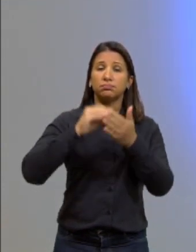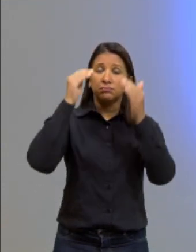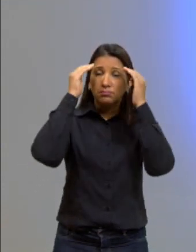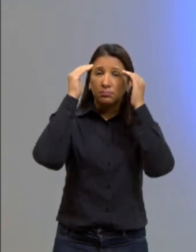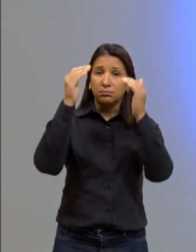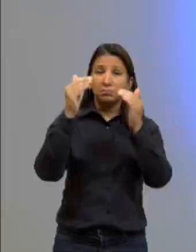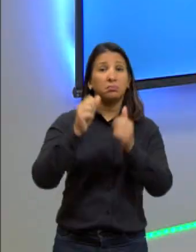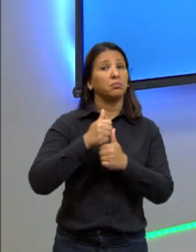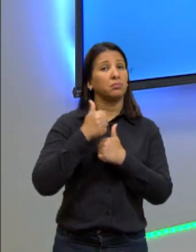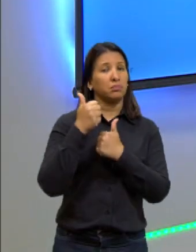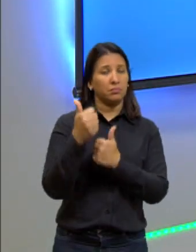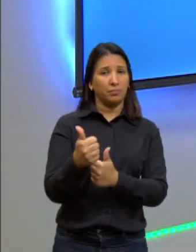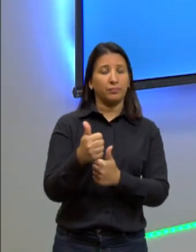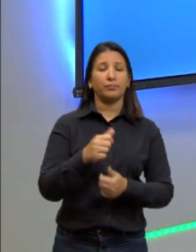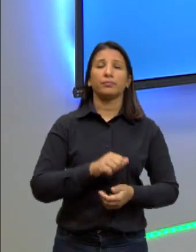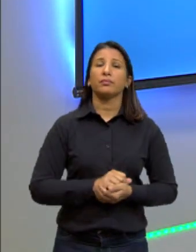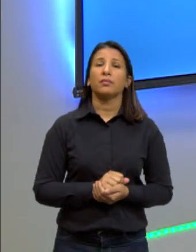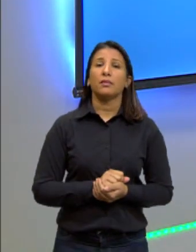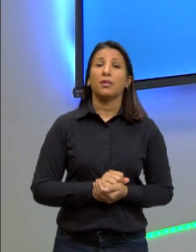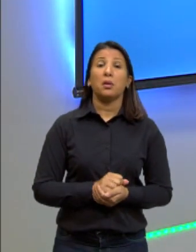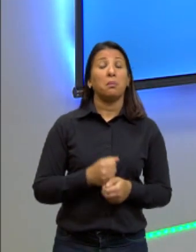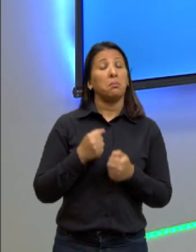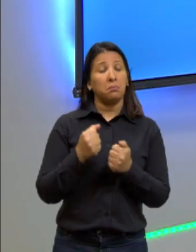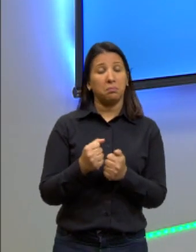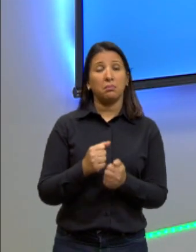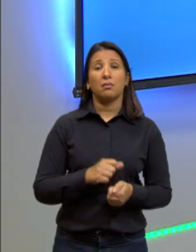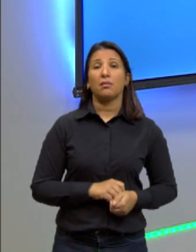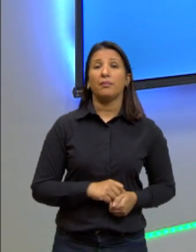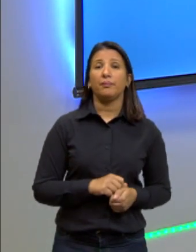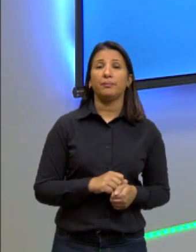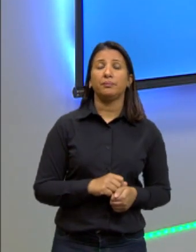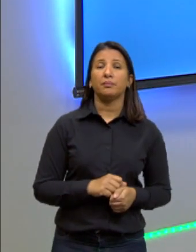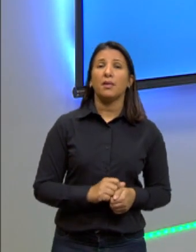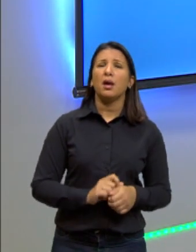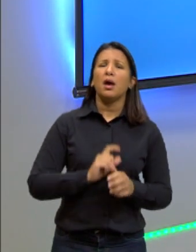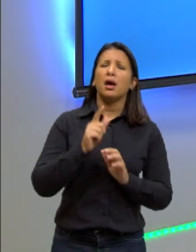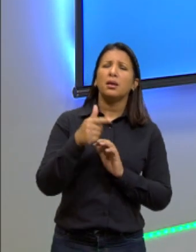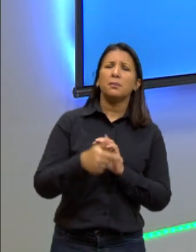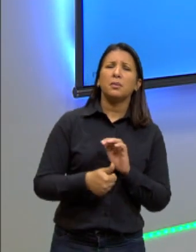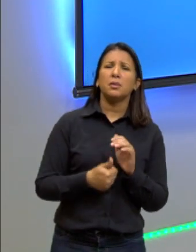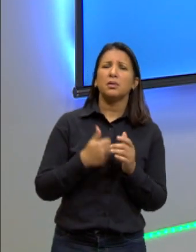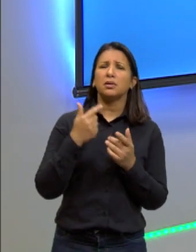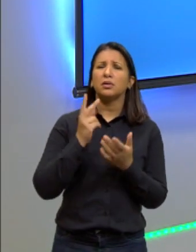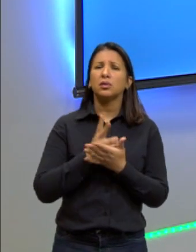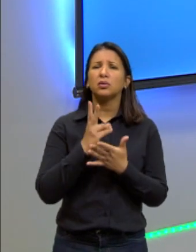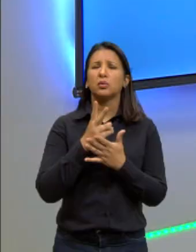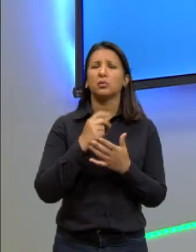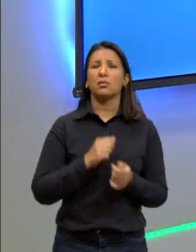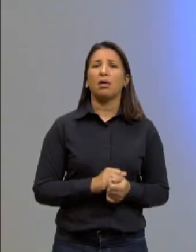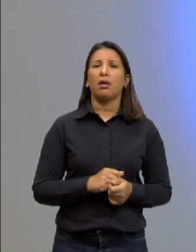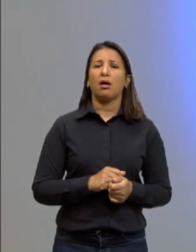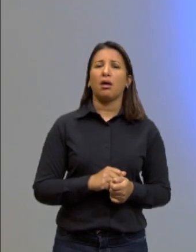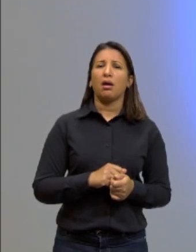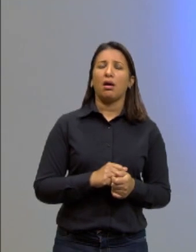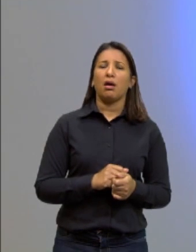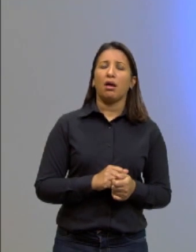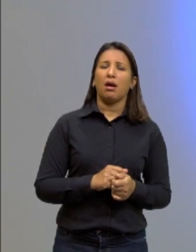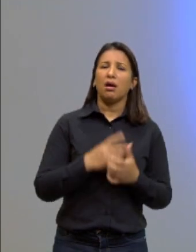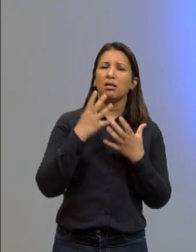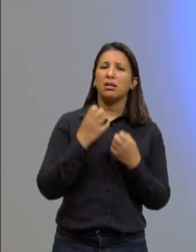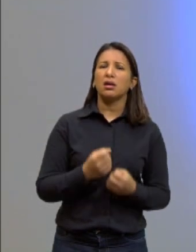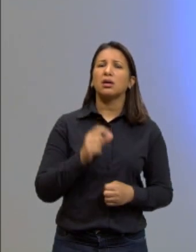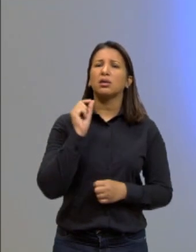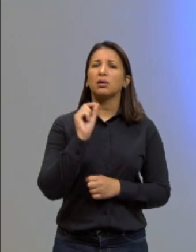Até pode ser. Até pode ser. Mas aí ele diz, levando em consideração